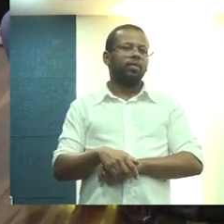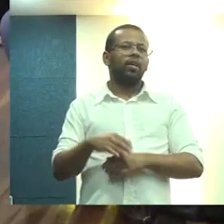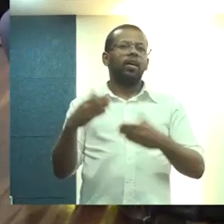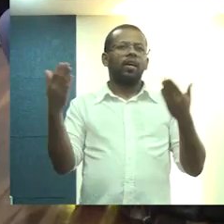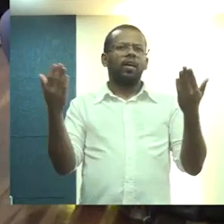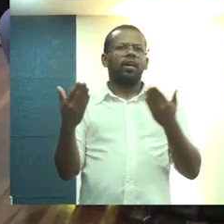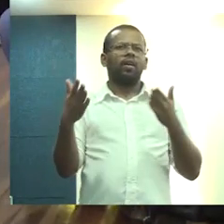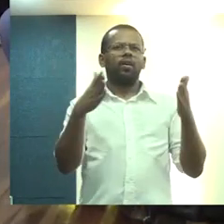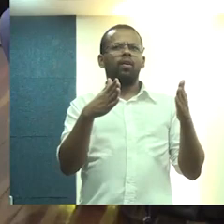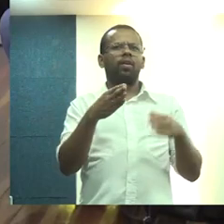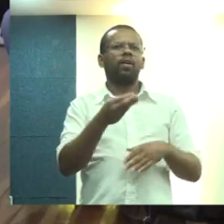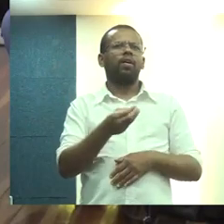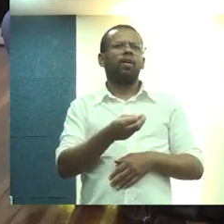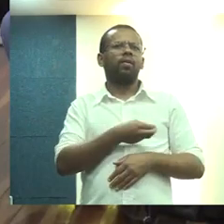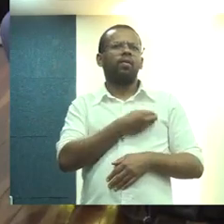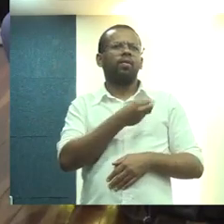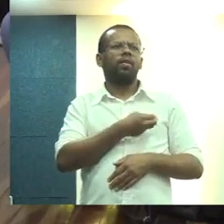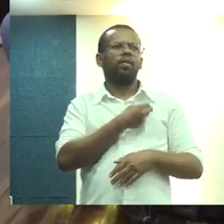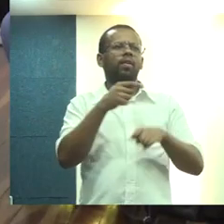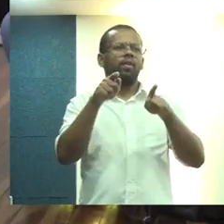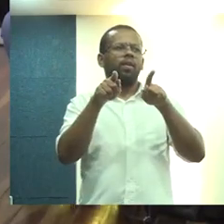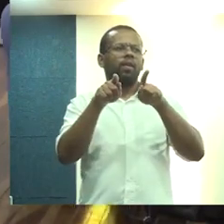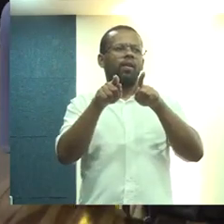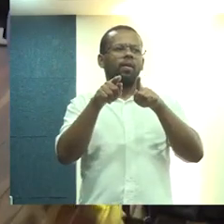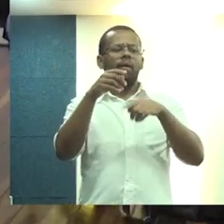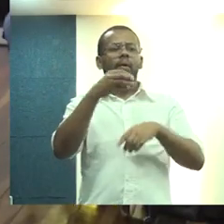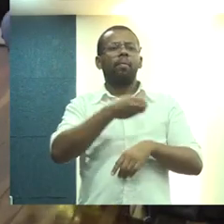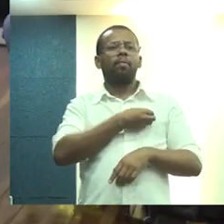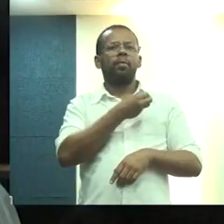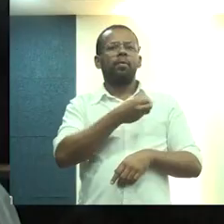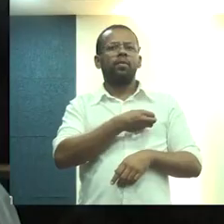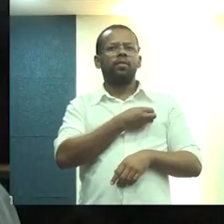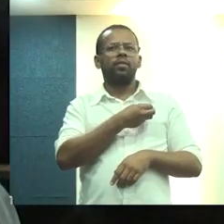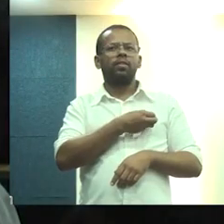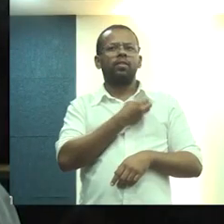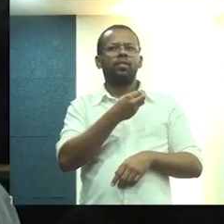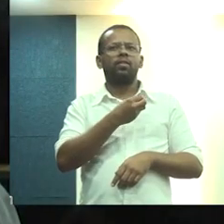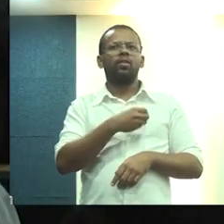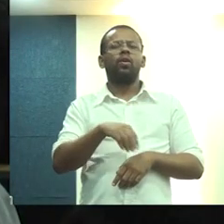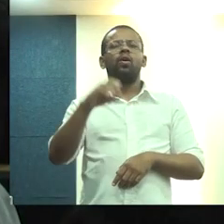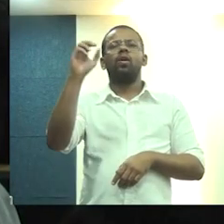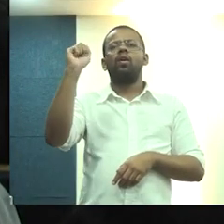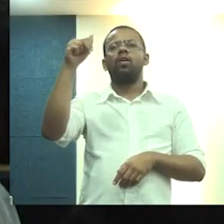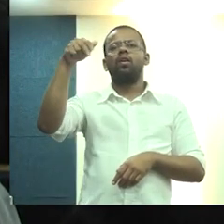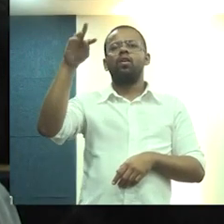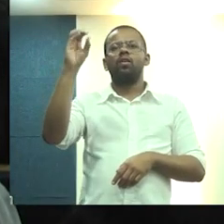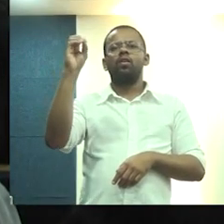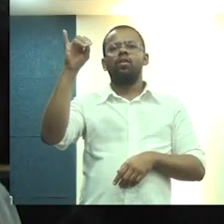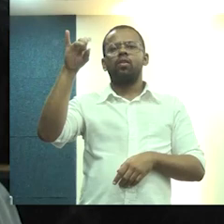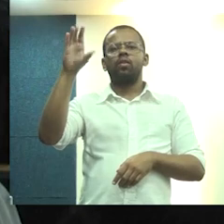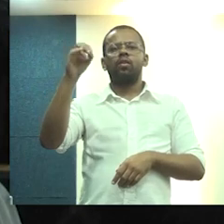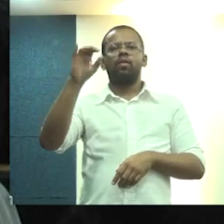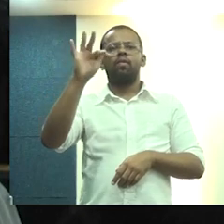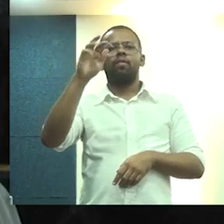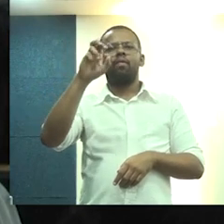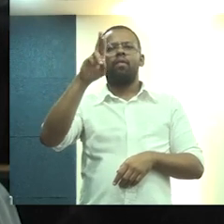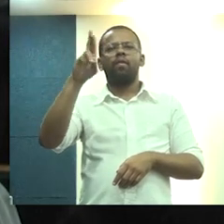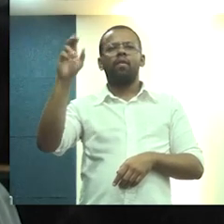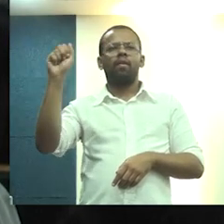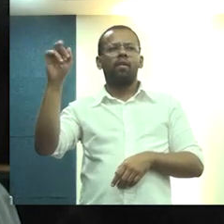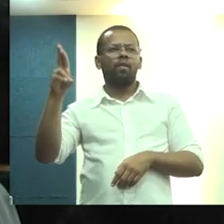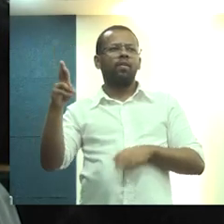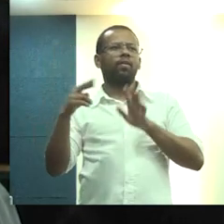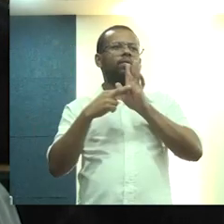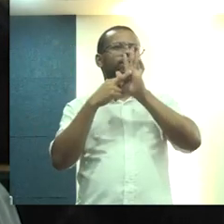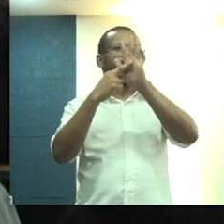Gostaríamos de registrar e agradecer a presença do senhor Antônio Ferrari, representando o prefeito